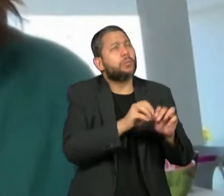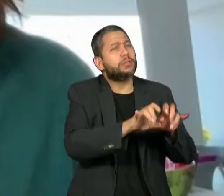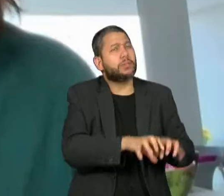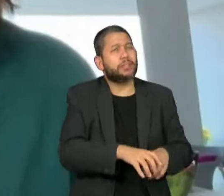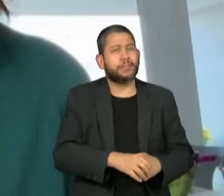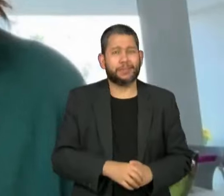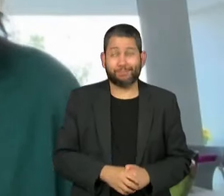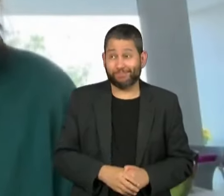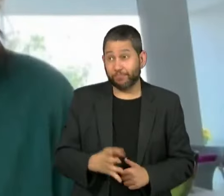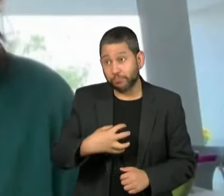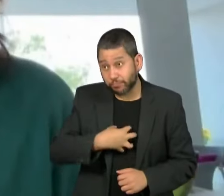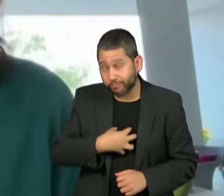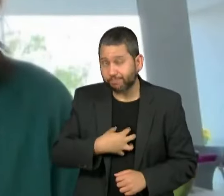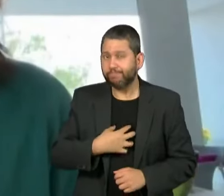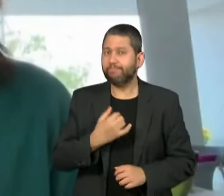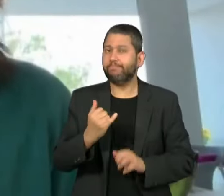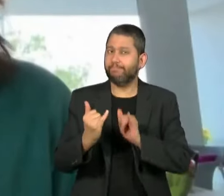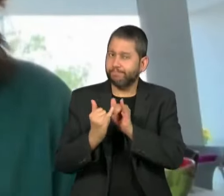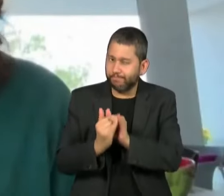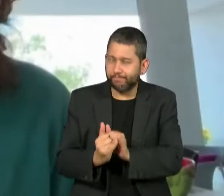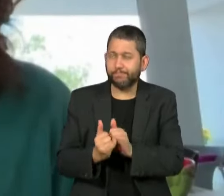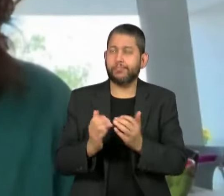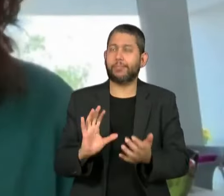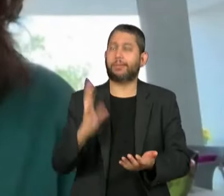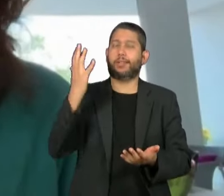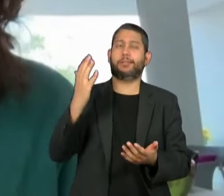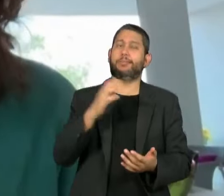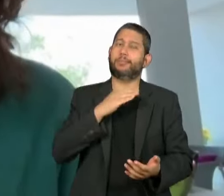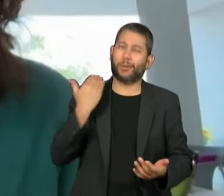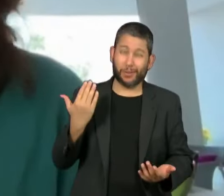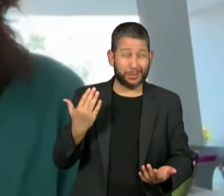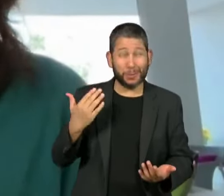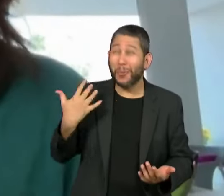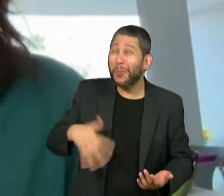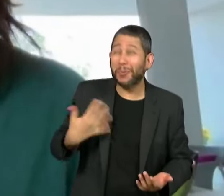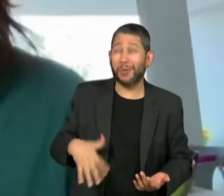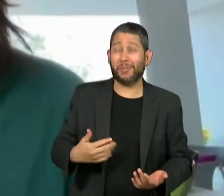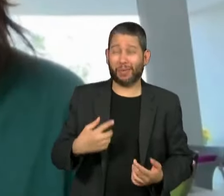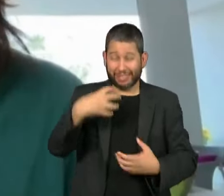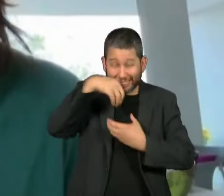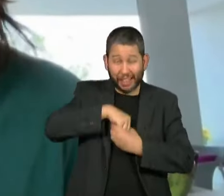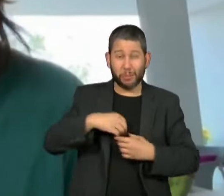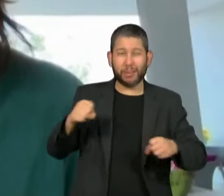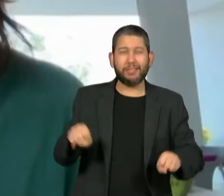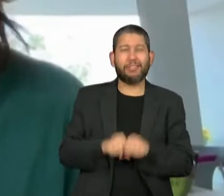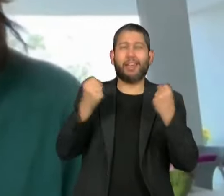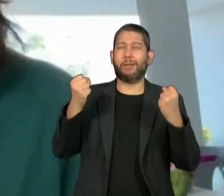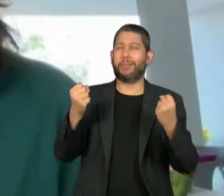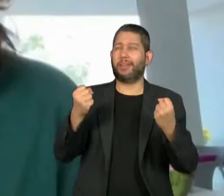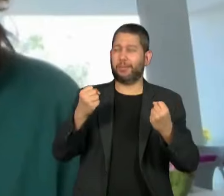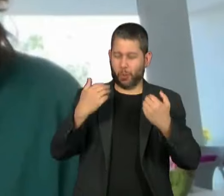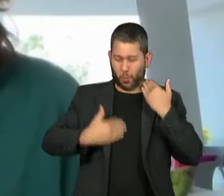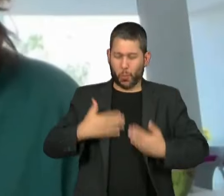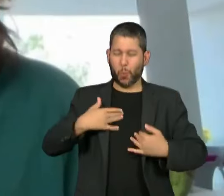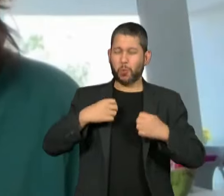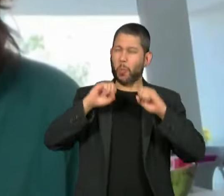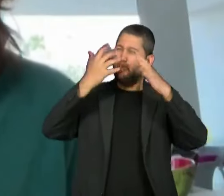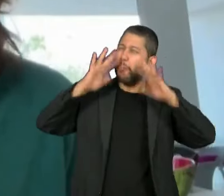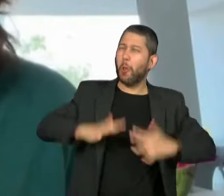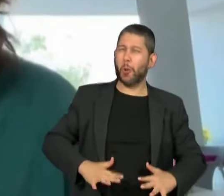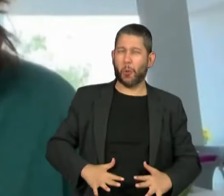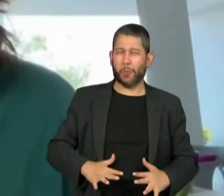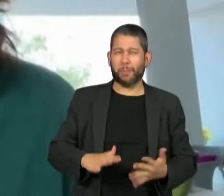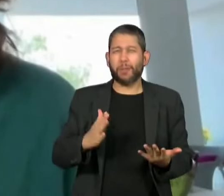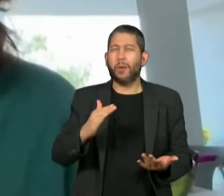Daniela, quanto eu sinto uma morte assim, temprana, é terrível e te rompe. Te rompe o espinazo, desde logo. Então,